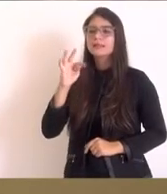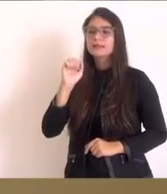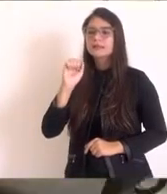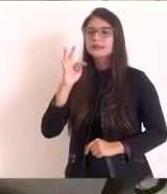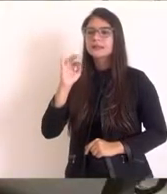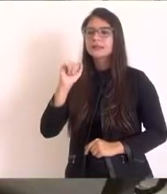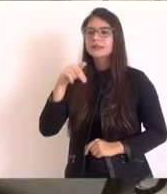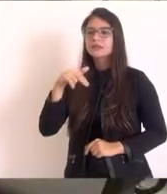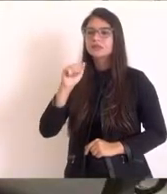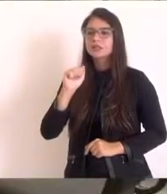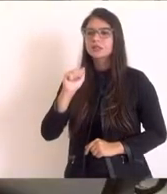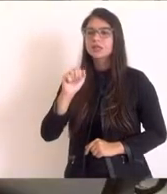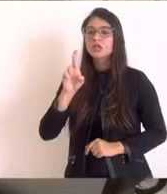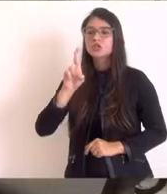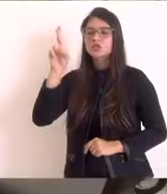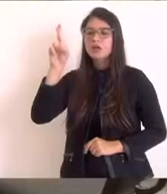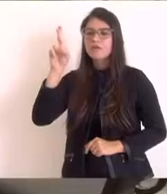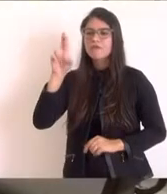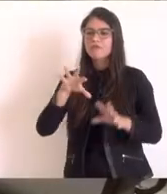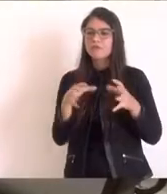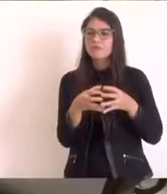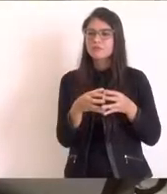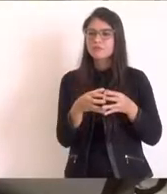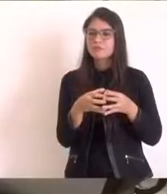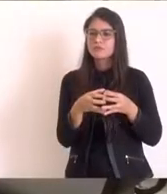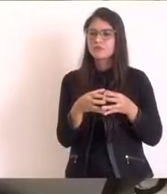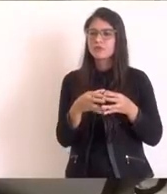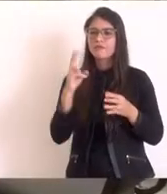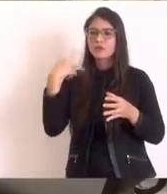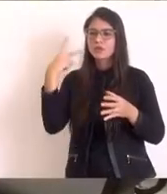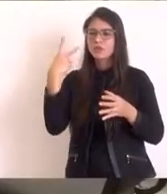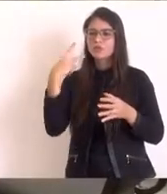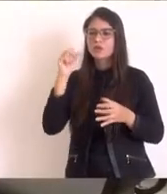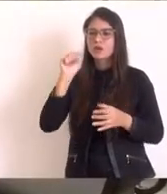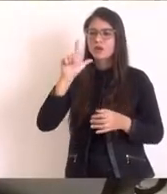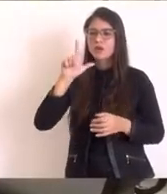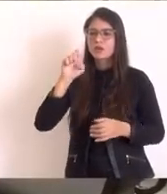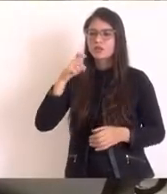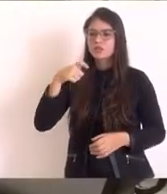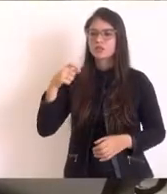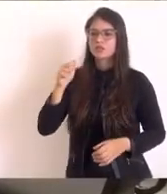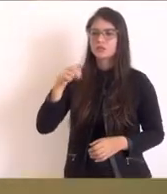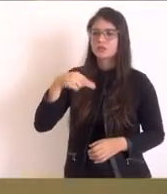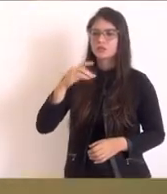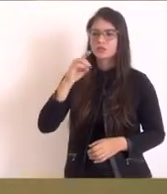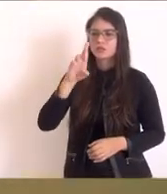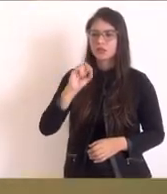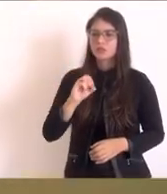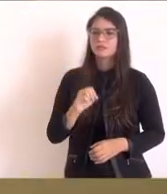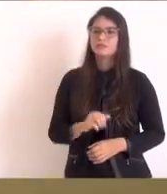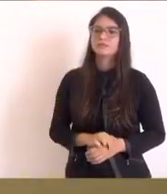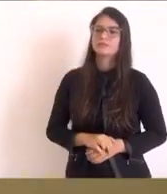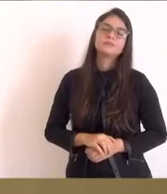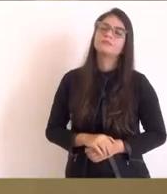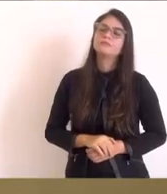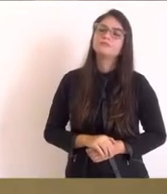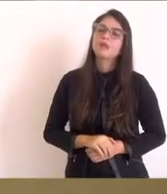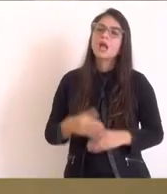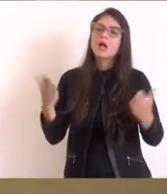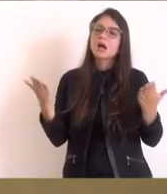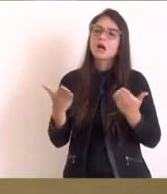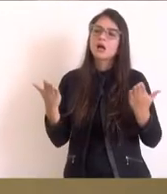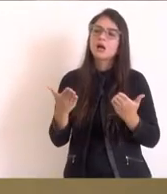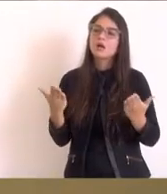da vereadora Alexandra de Cabo Frio. Então, agora, passo a palavra à mesa com a palavra